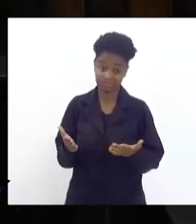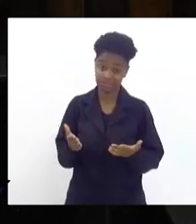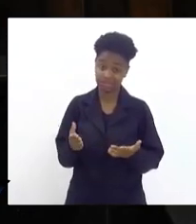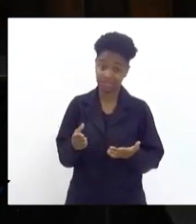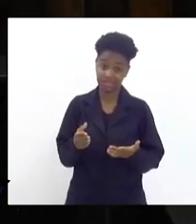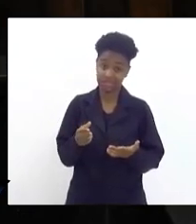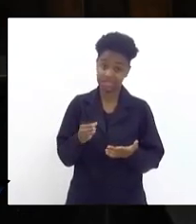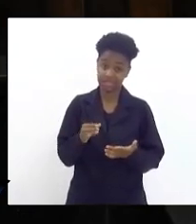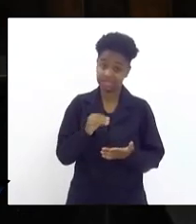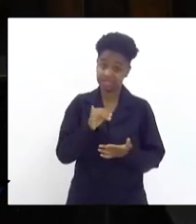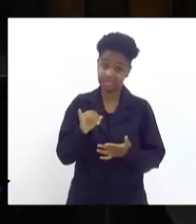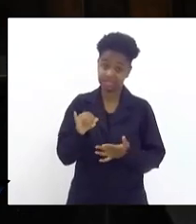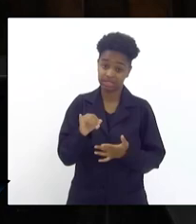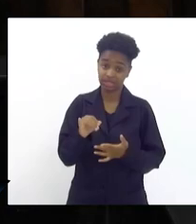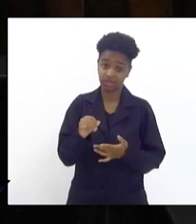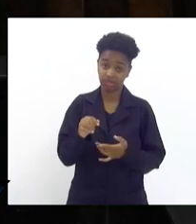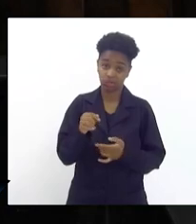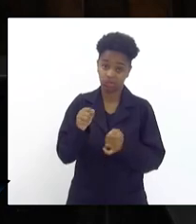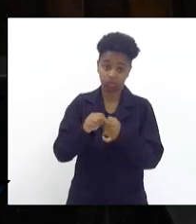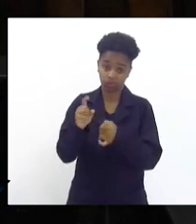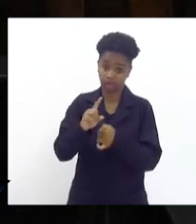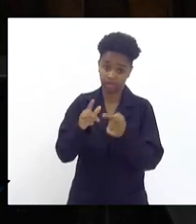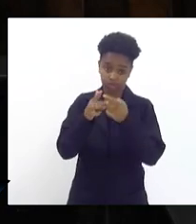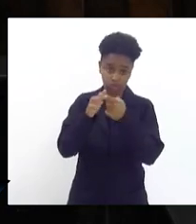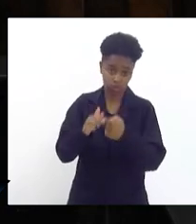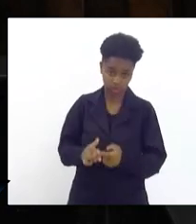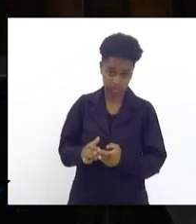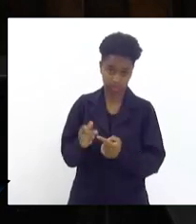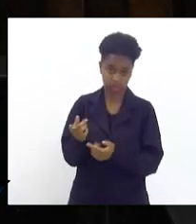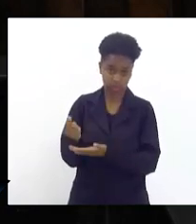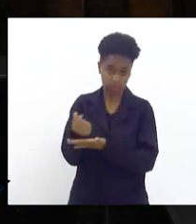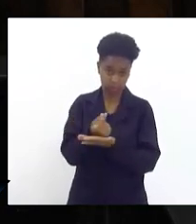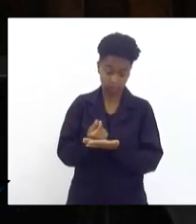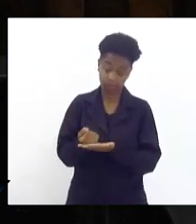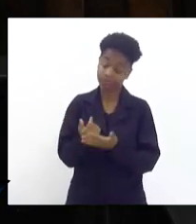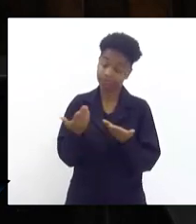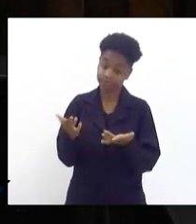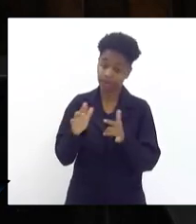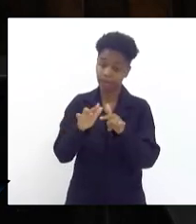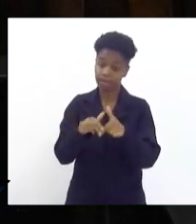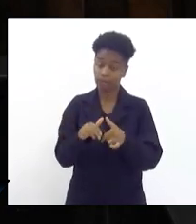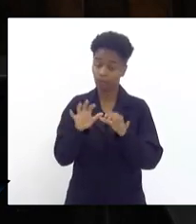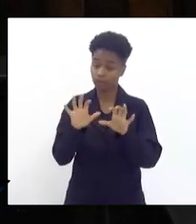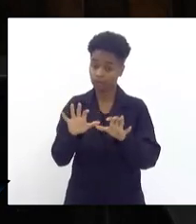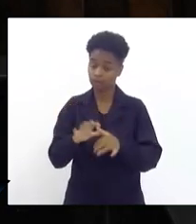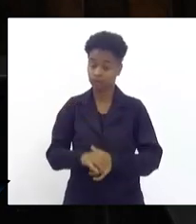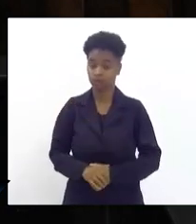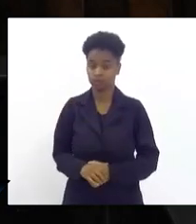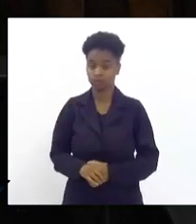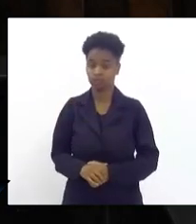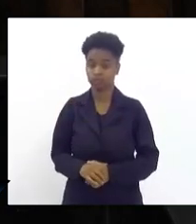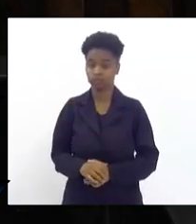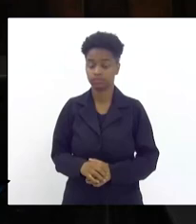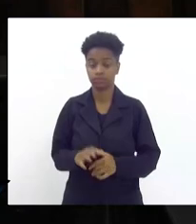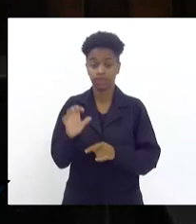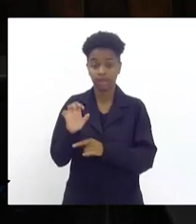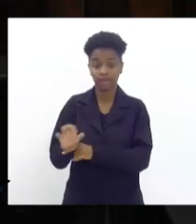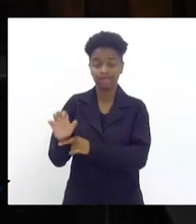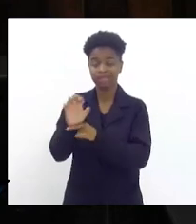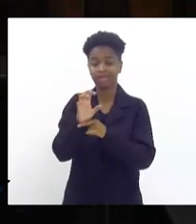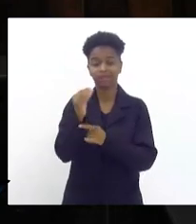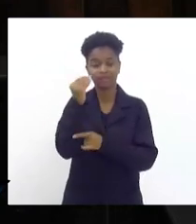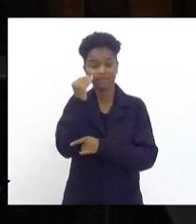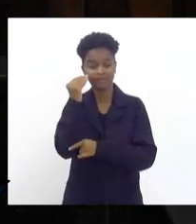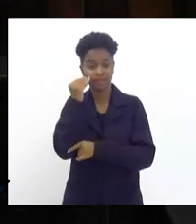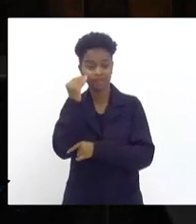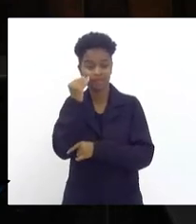as correções monetárias. E exatamente por causa disso que os estados estão tentando